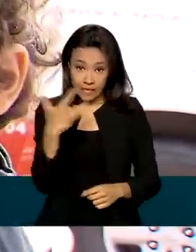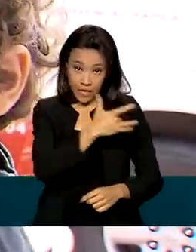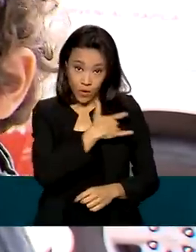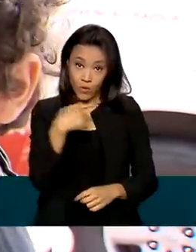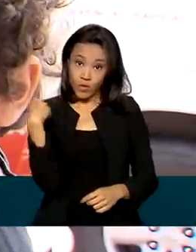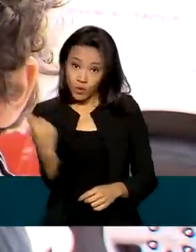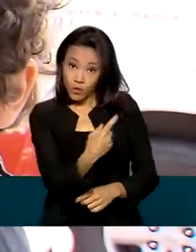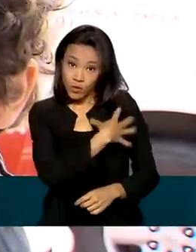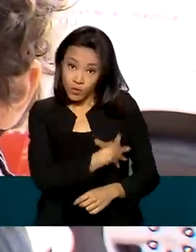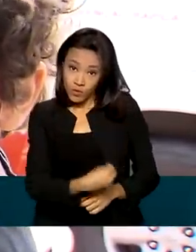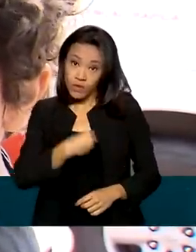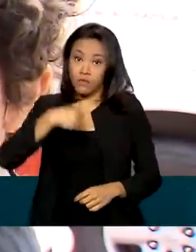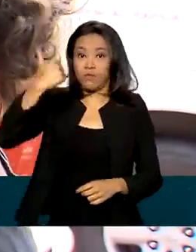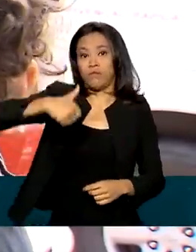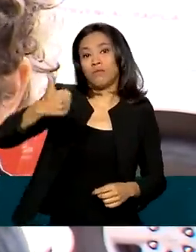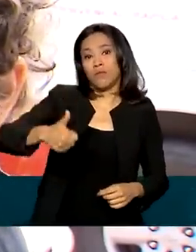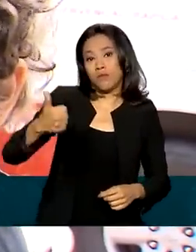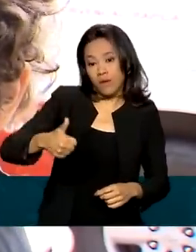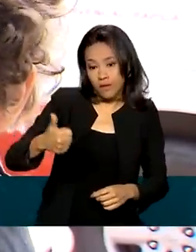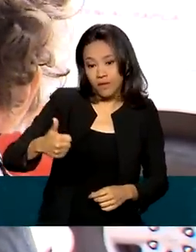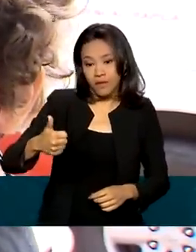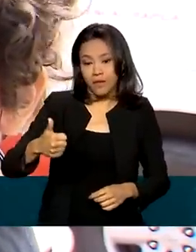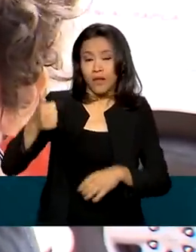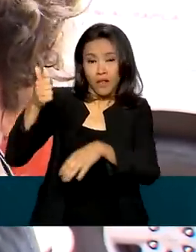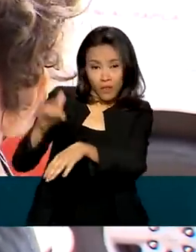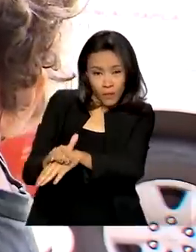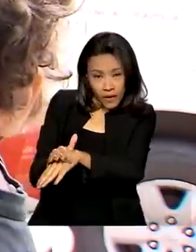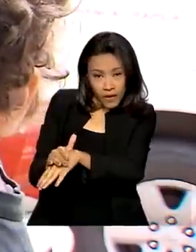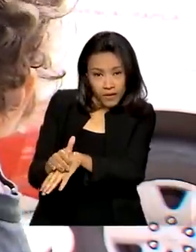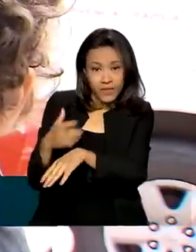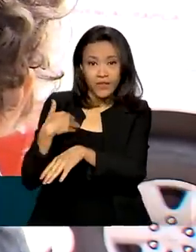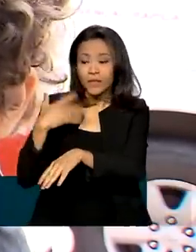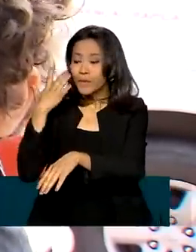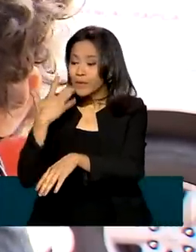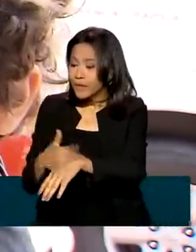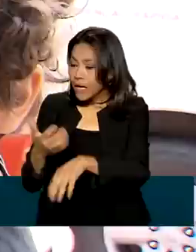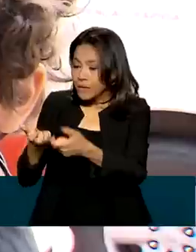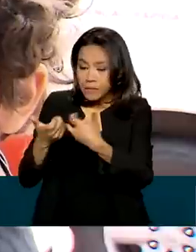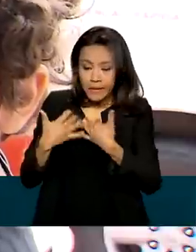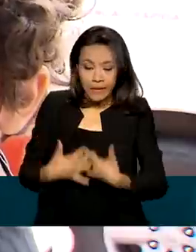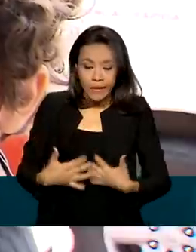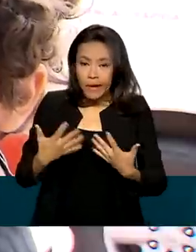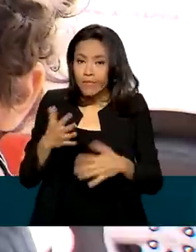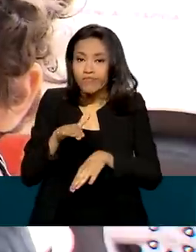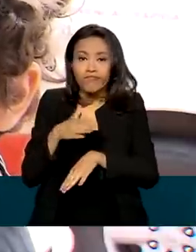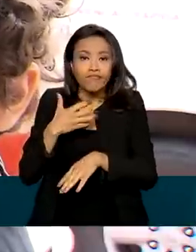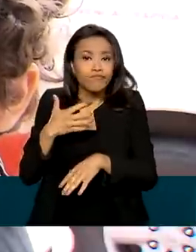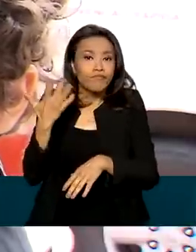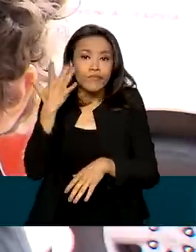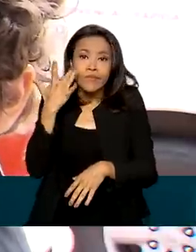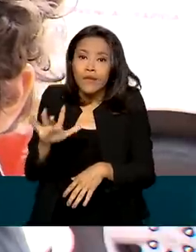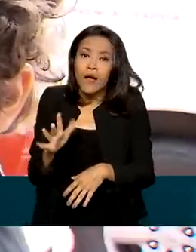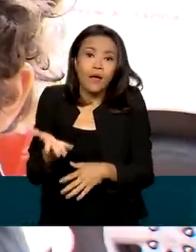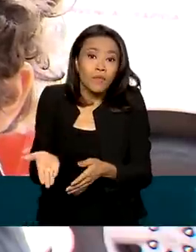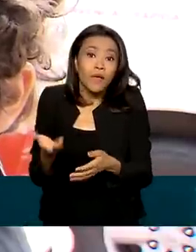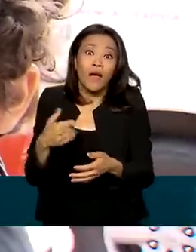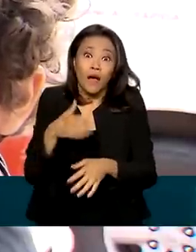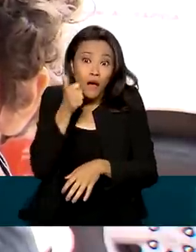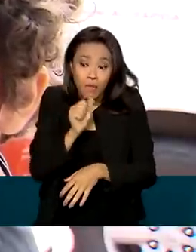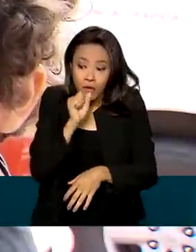são em primeiro lugar, né? Porque quando está doente não sabe falar o que está sentindo e isso deixa qualquer mãe